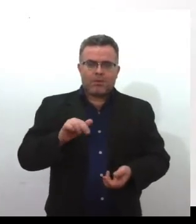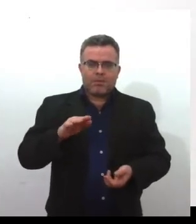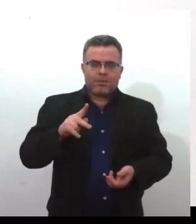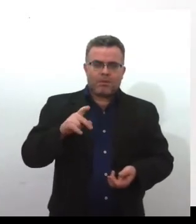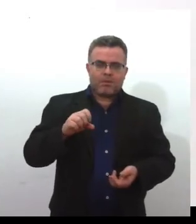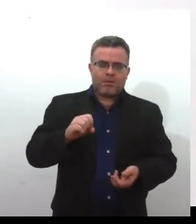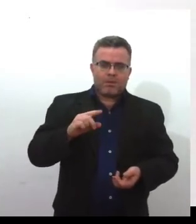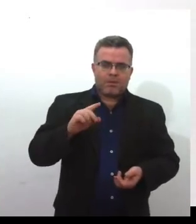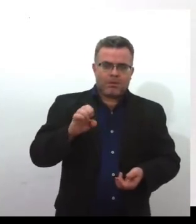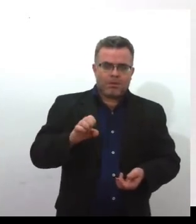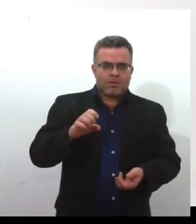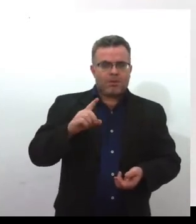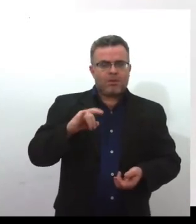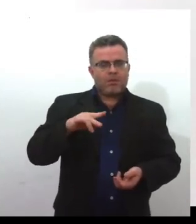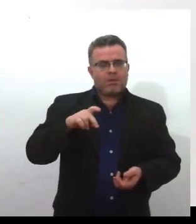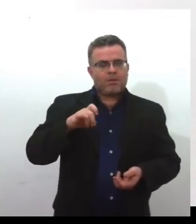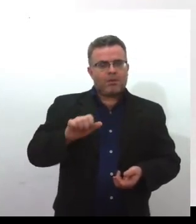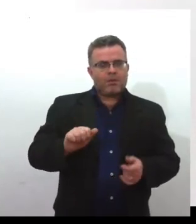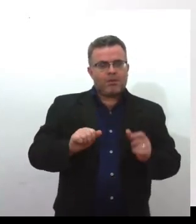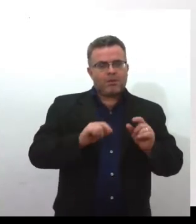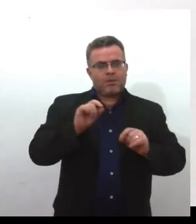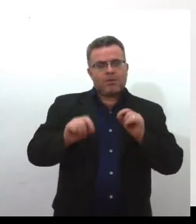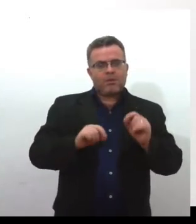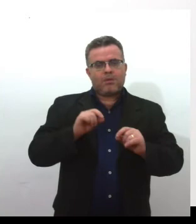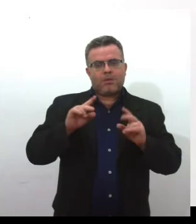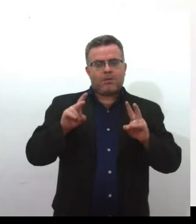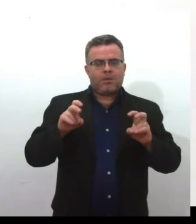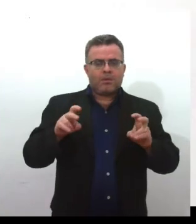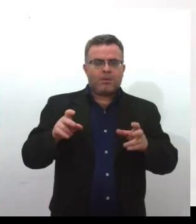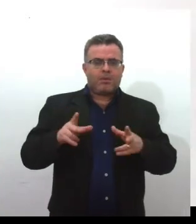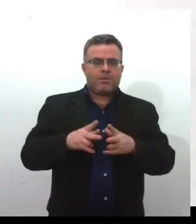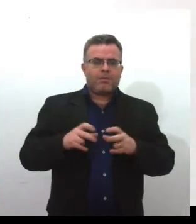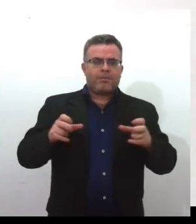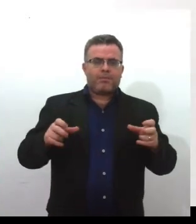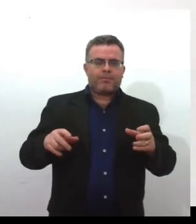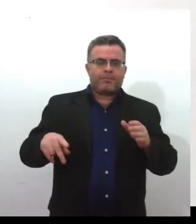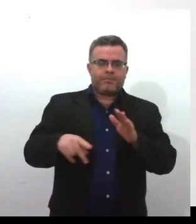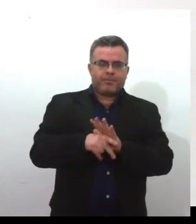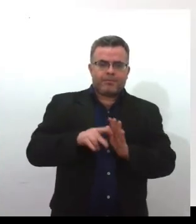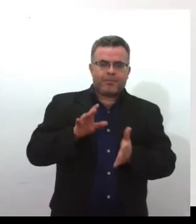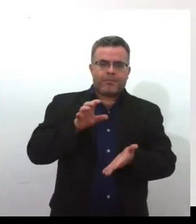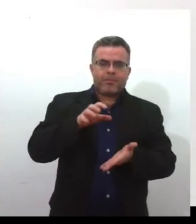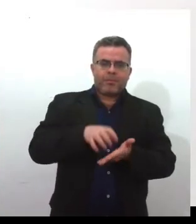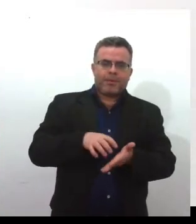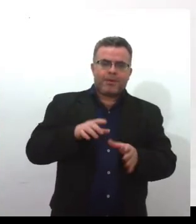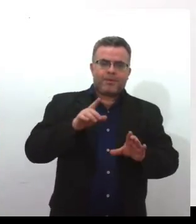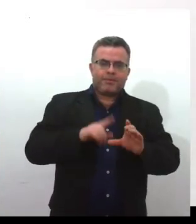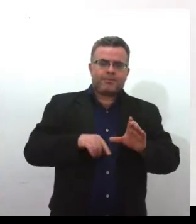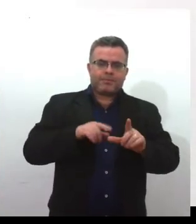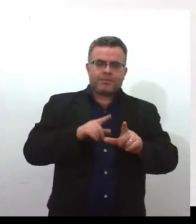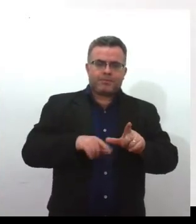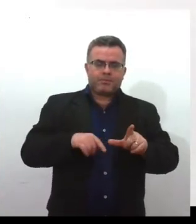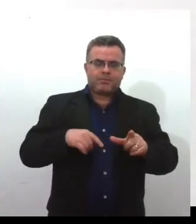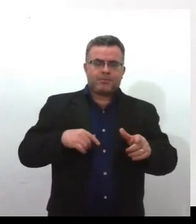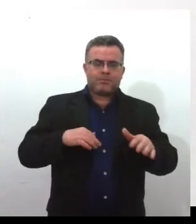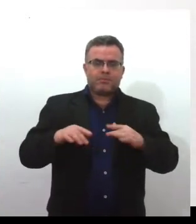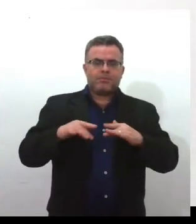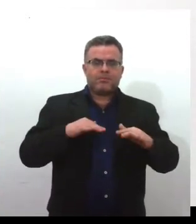Ela foi da Liga do Magistério Catarinense, ela foi de Centro Catarinense de Letra, ela foi do Movimento